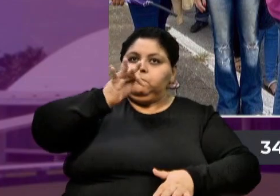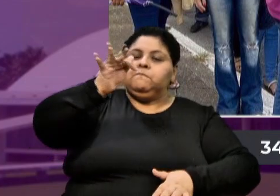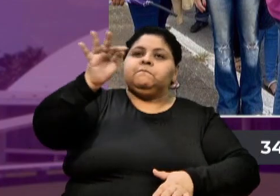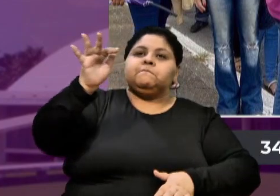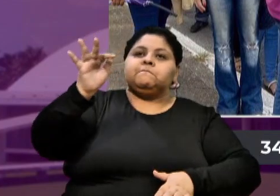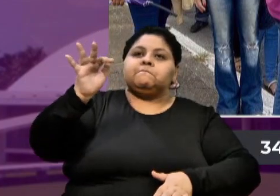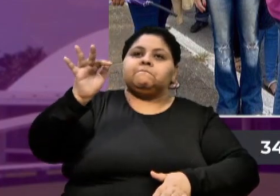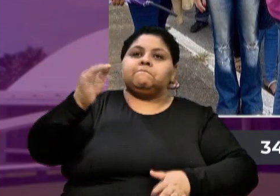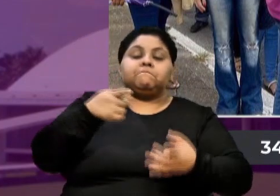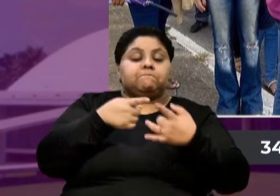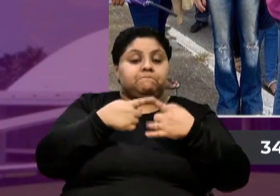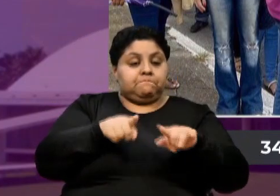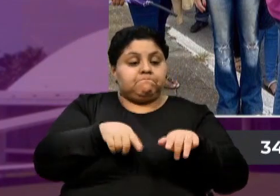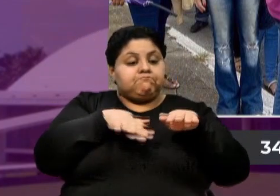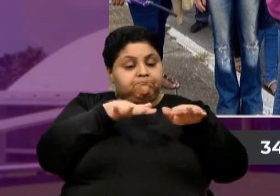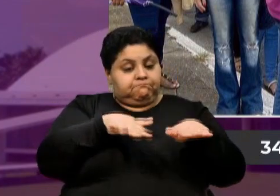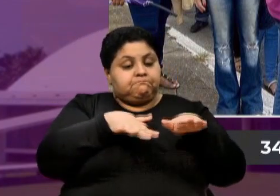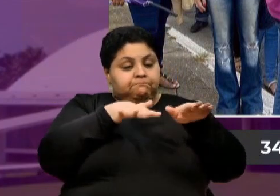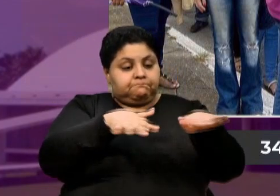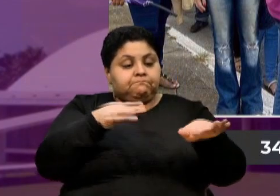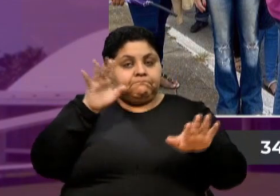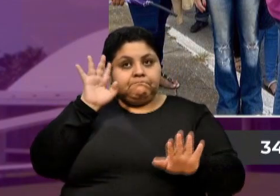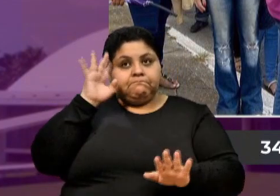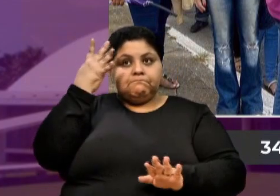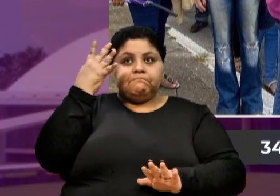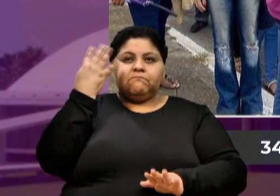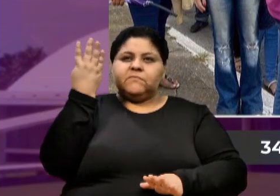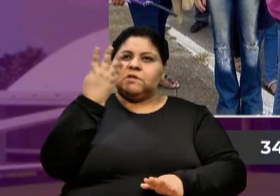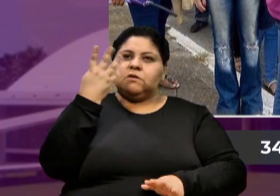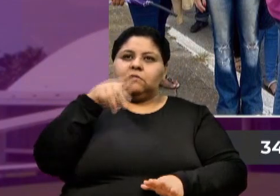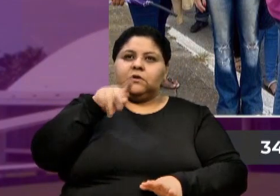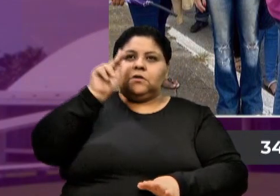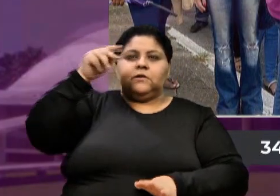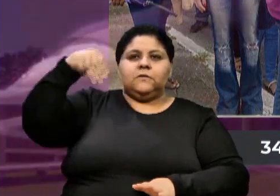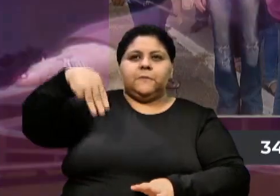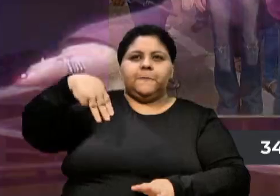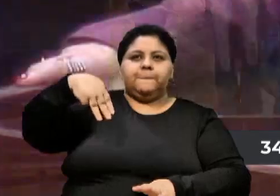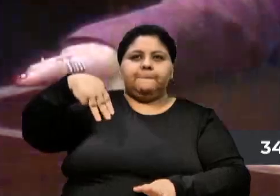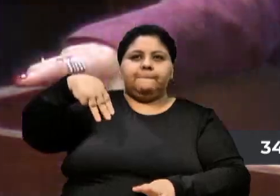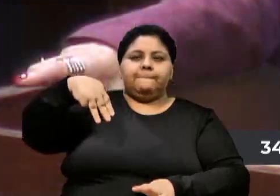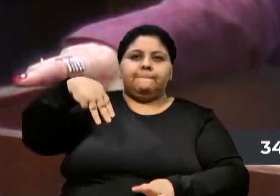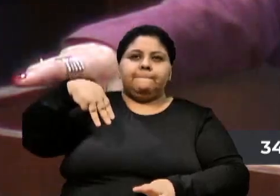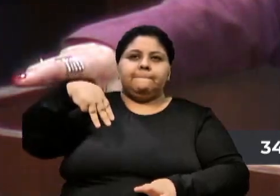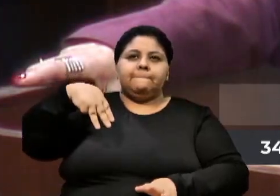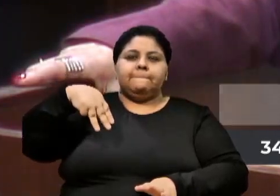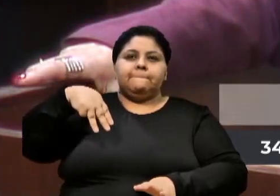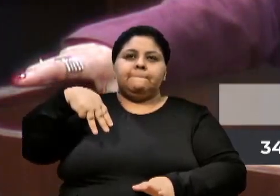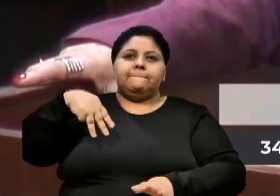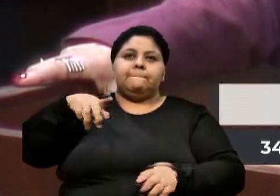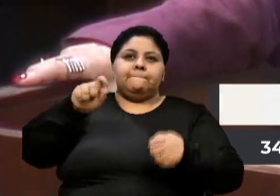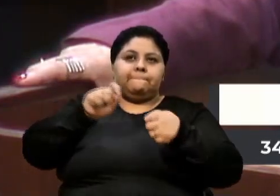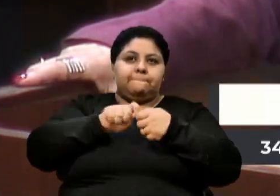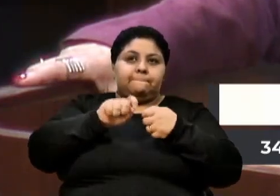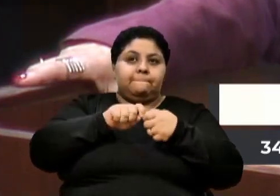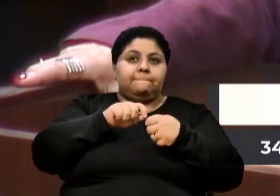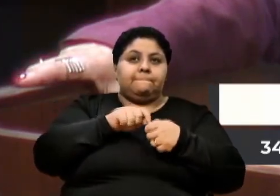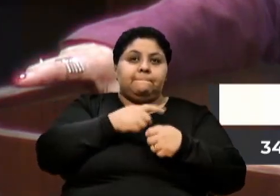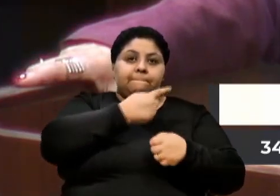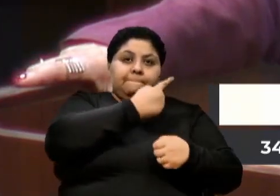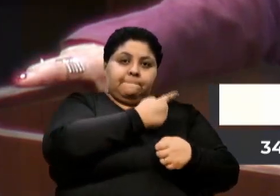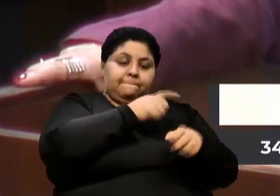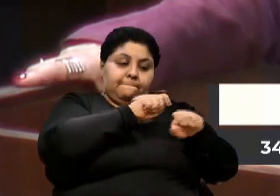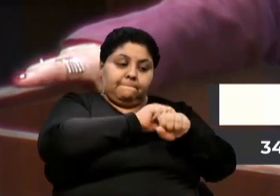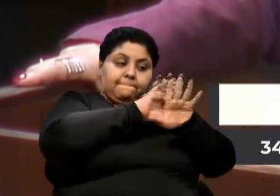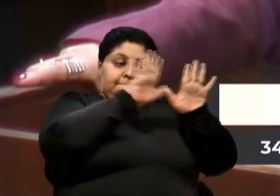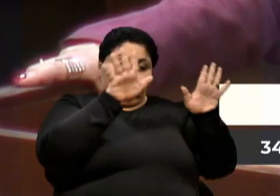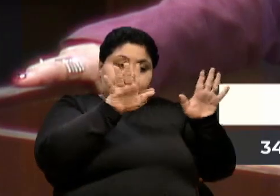a marcha, ela acontece, quatro quilômetros, foi feita nesta manhã, encerrou com um